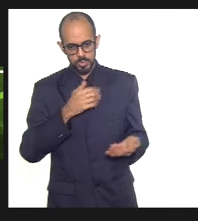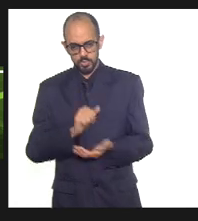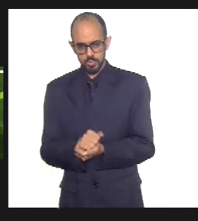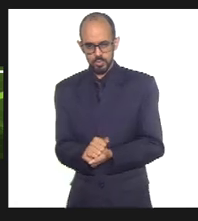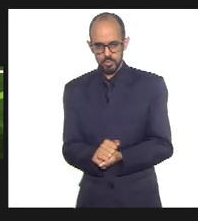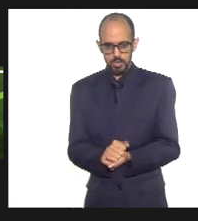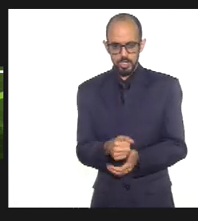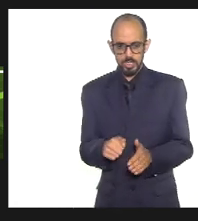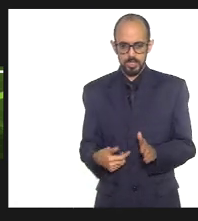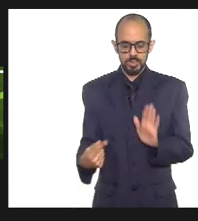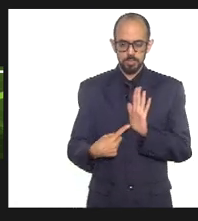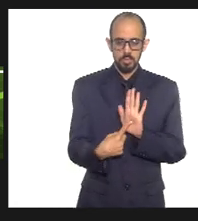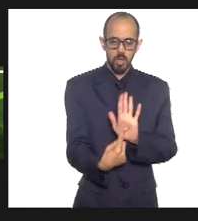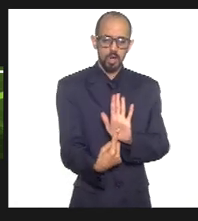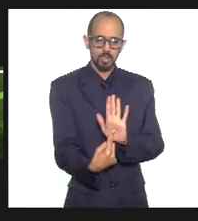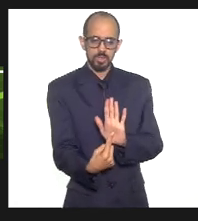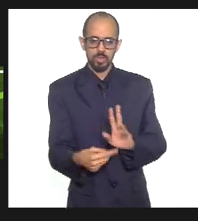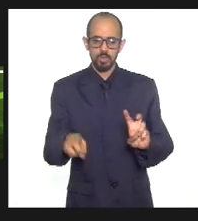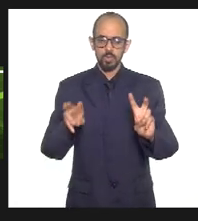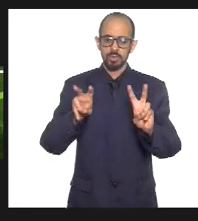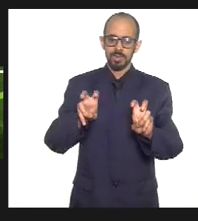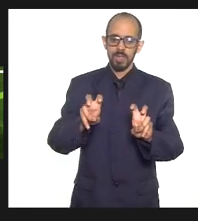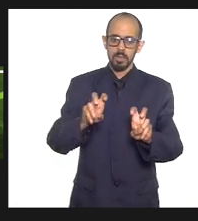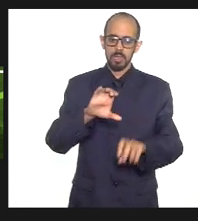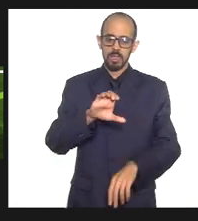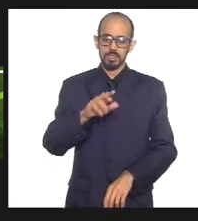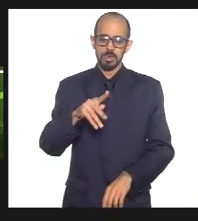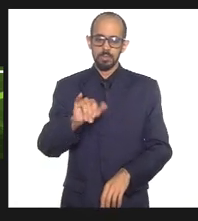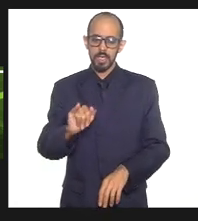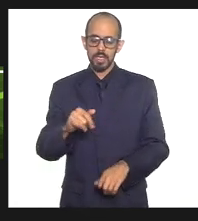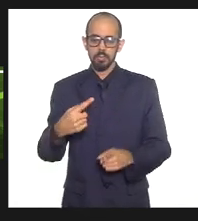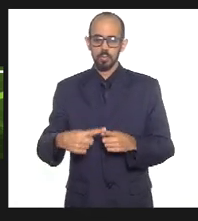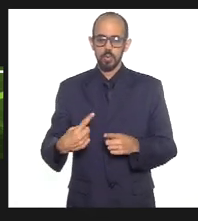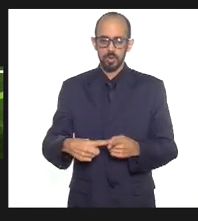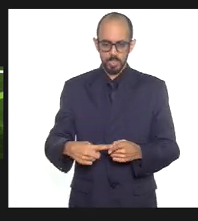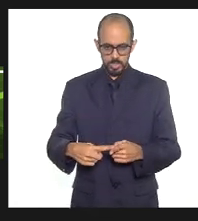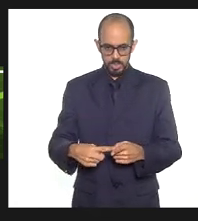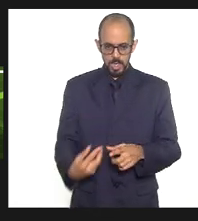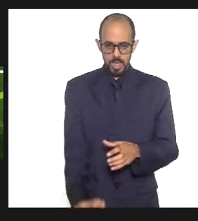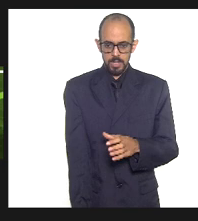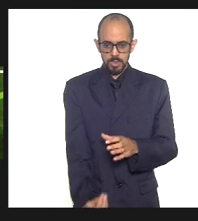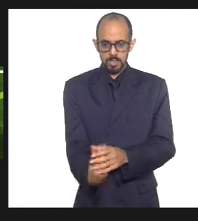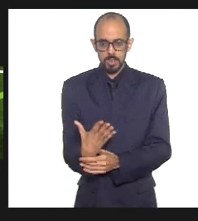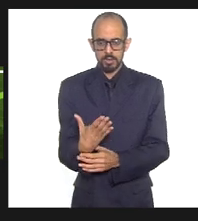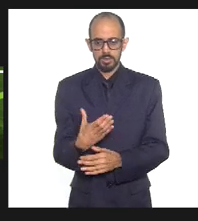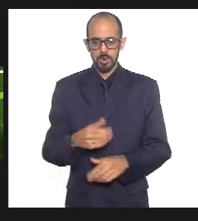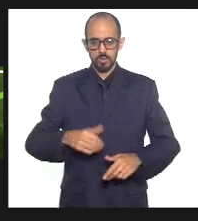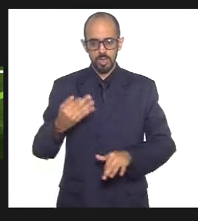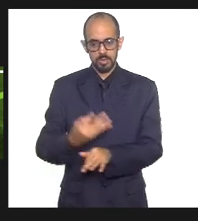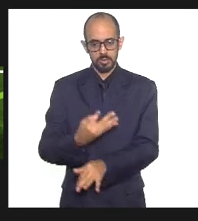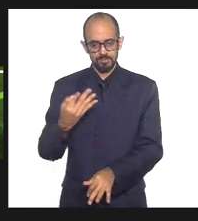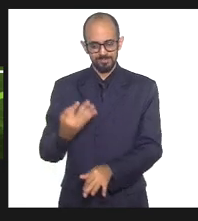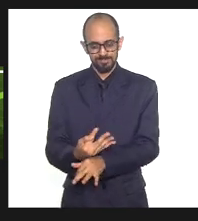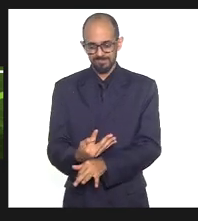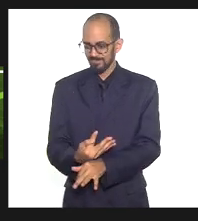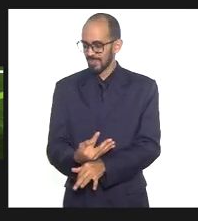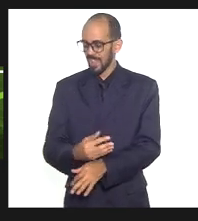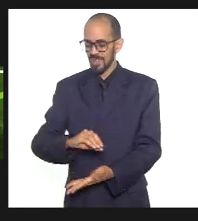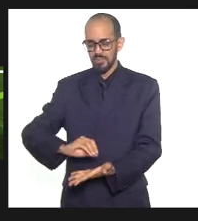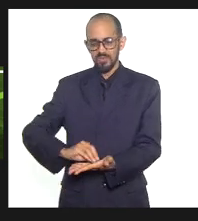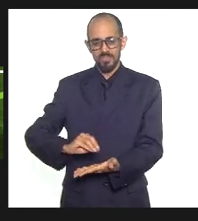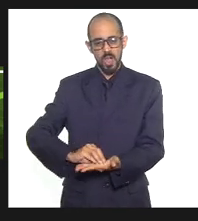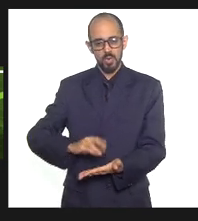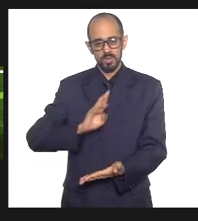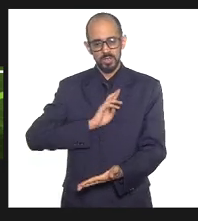para o tema da CPI, a origem da intolerância religiosa, as suas várias vertentes, foi dito aqui